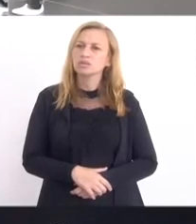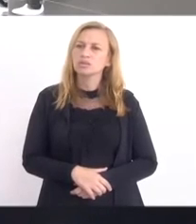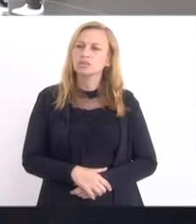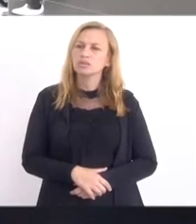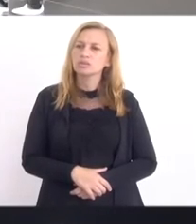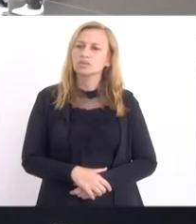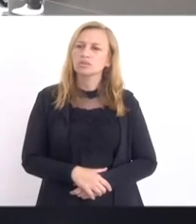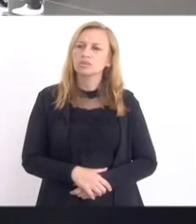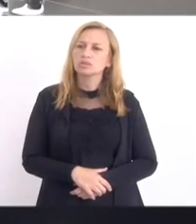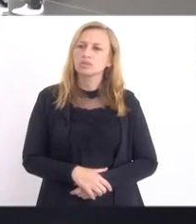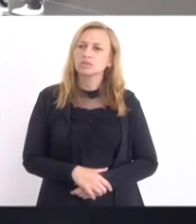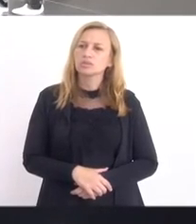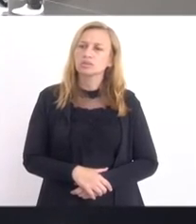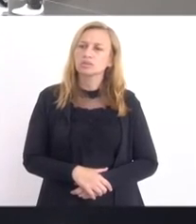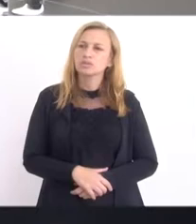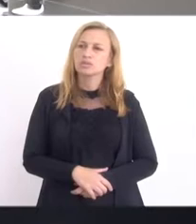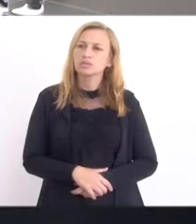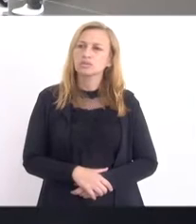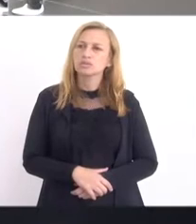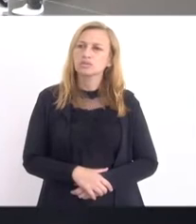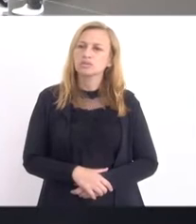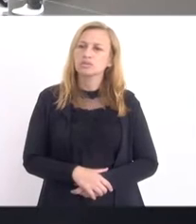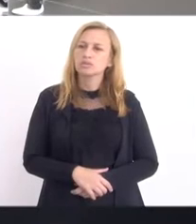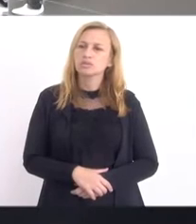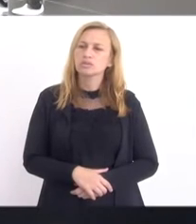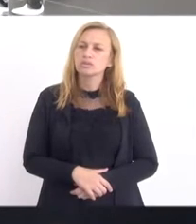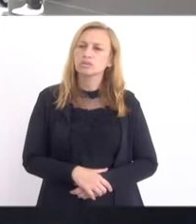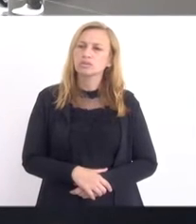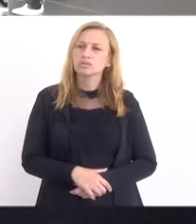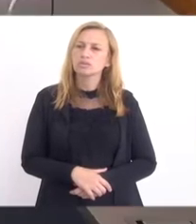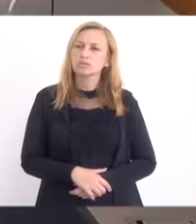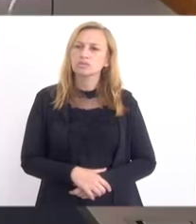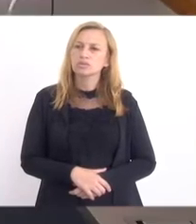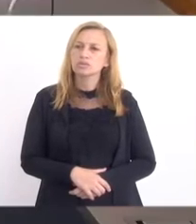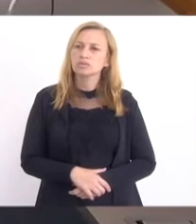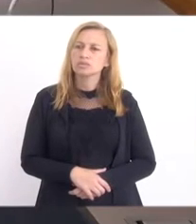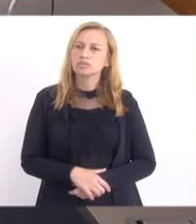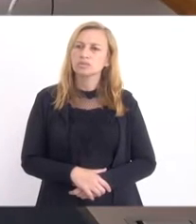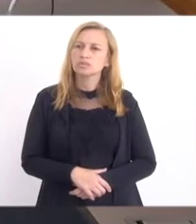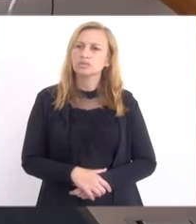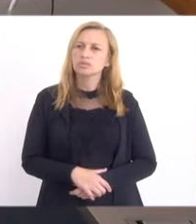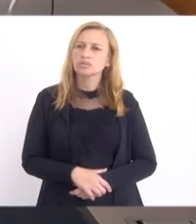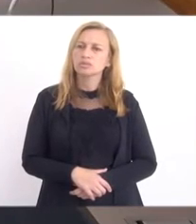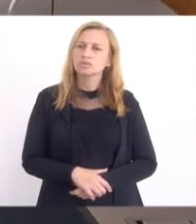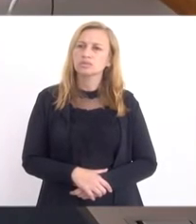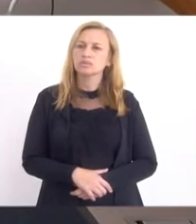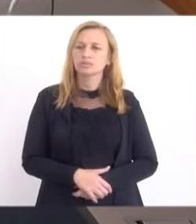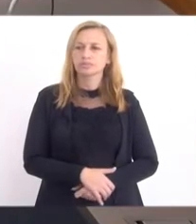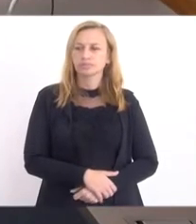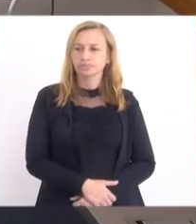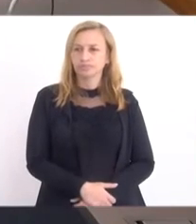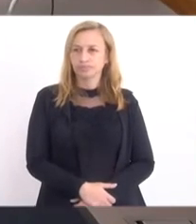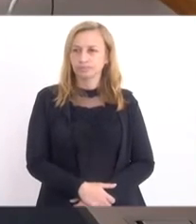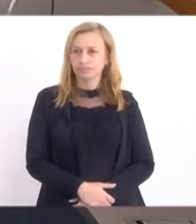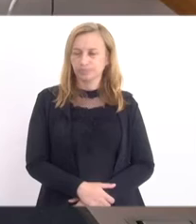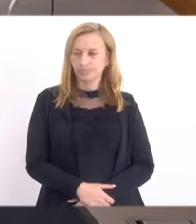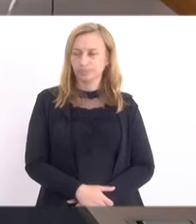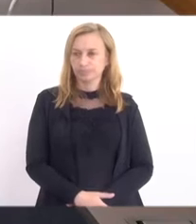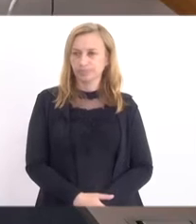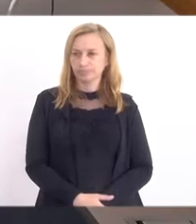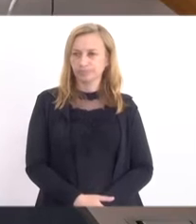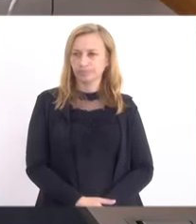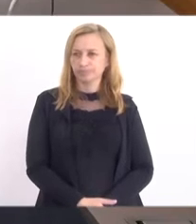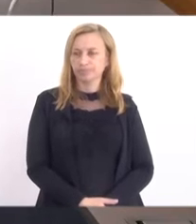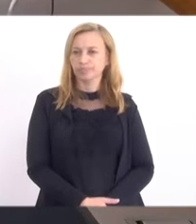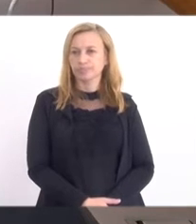Então, tenho que fazer a reunião. Então, prometo que eu tenho que fazer